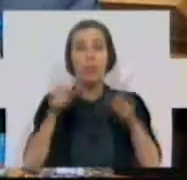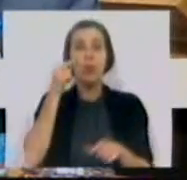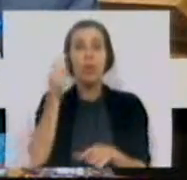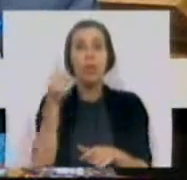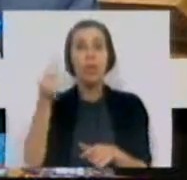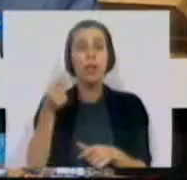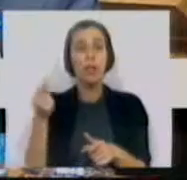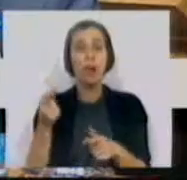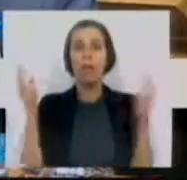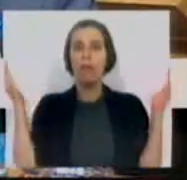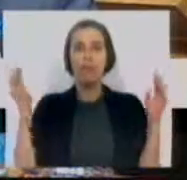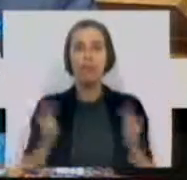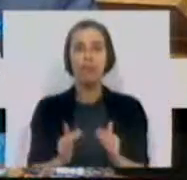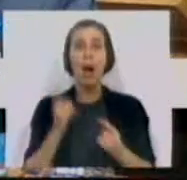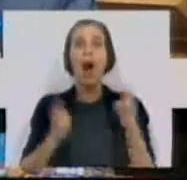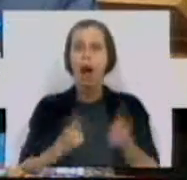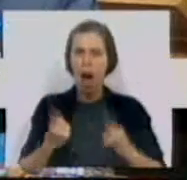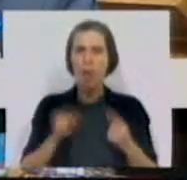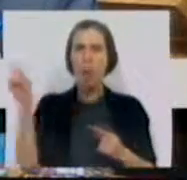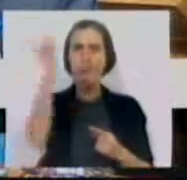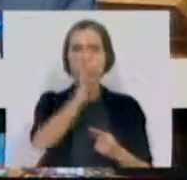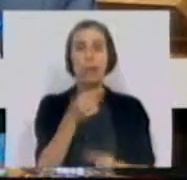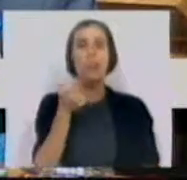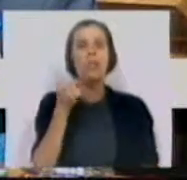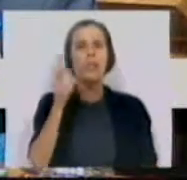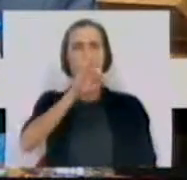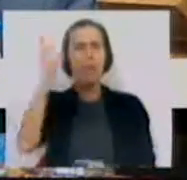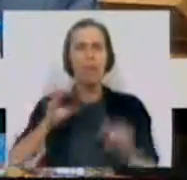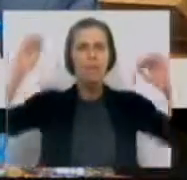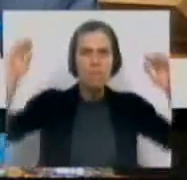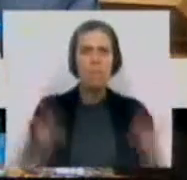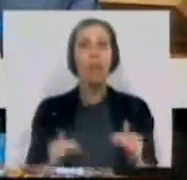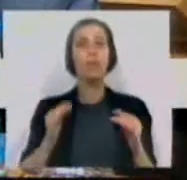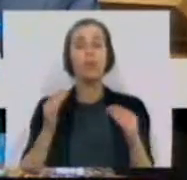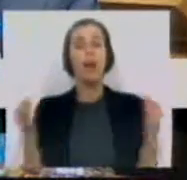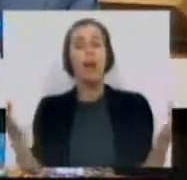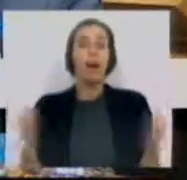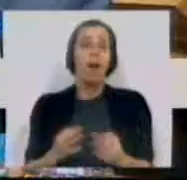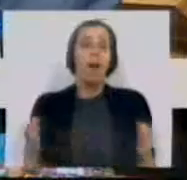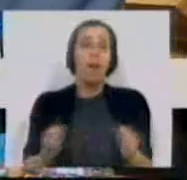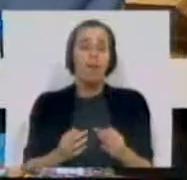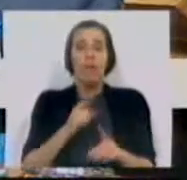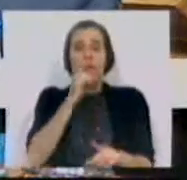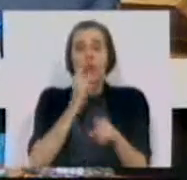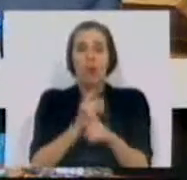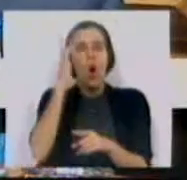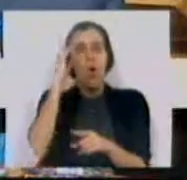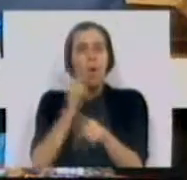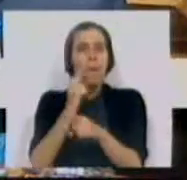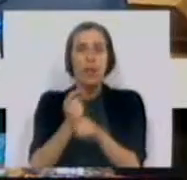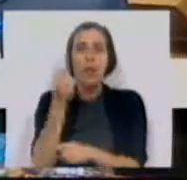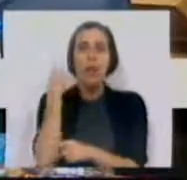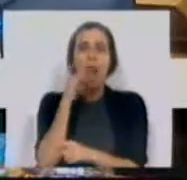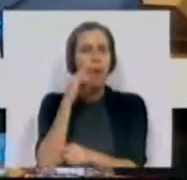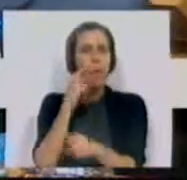especializados, reduzidos em alguns casos em 50%, apesar de terem o mesmo número de alunos do ano